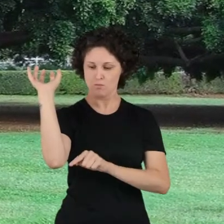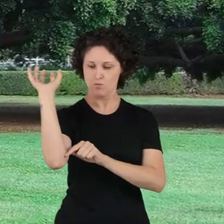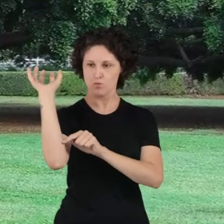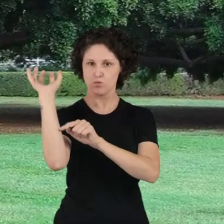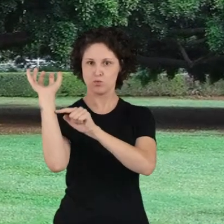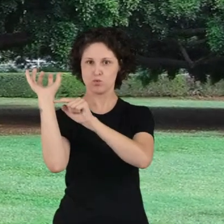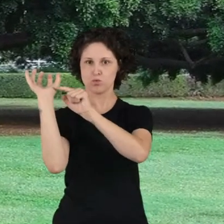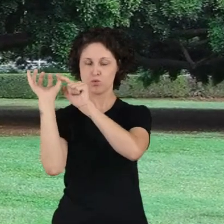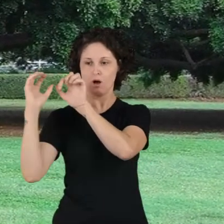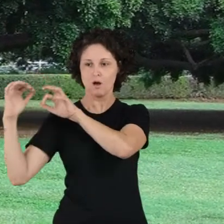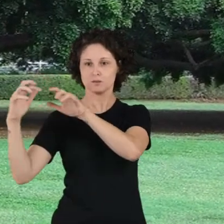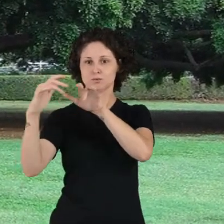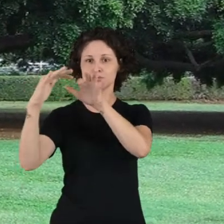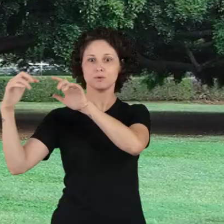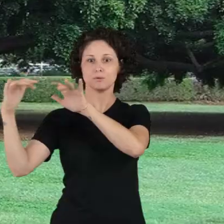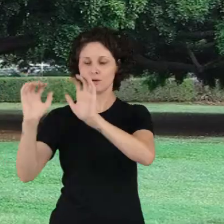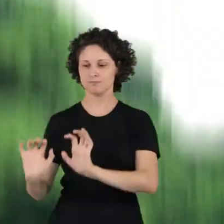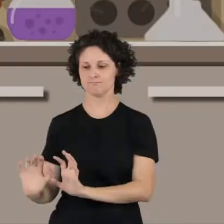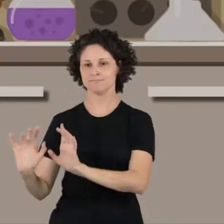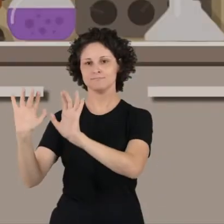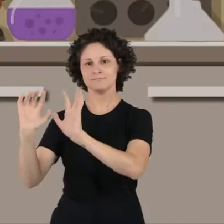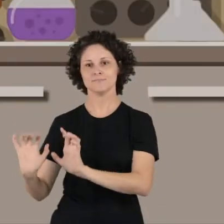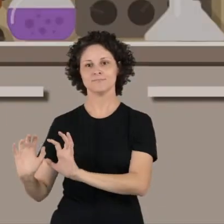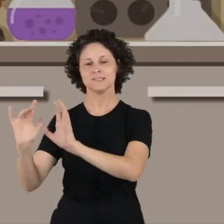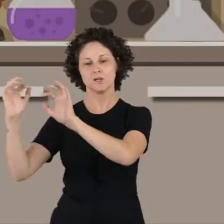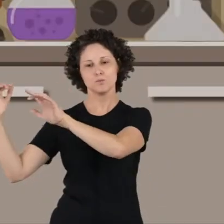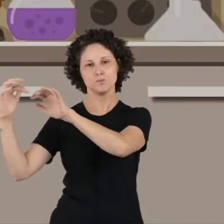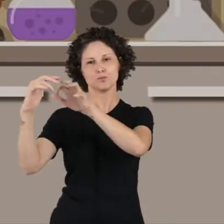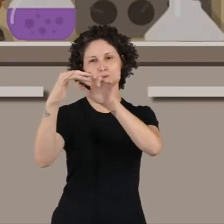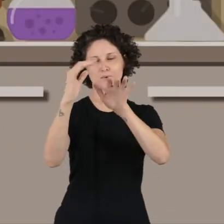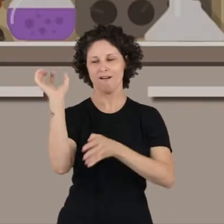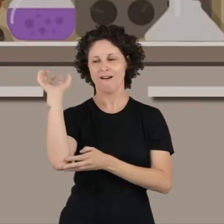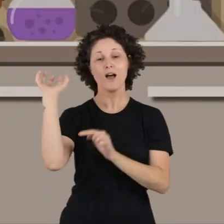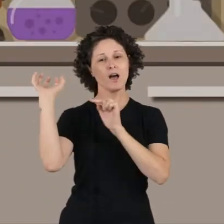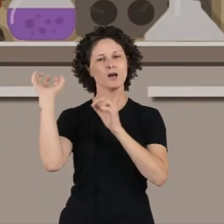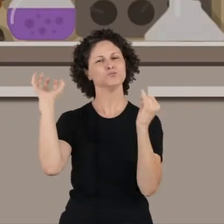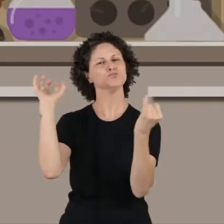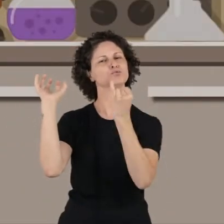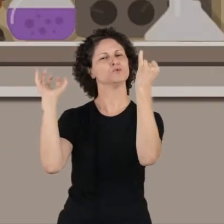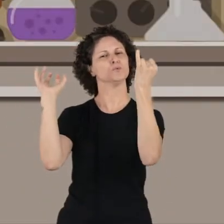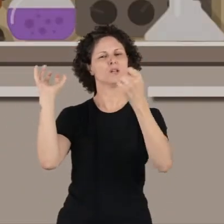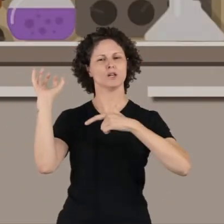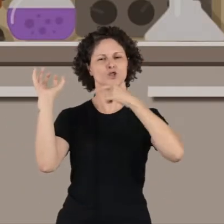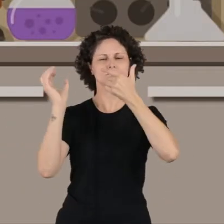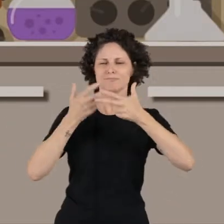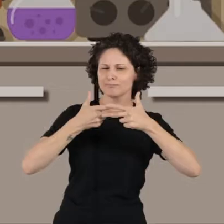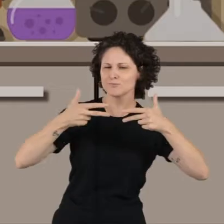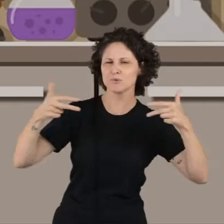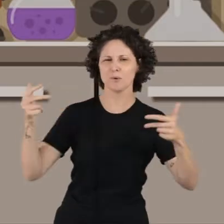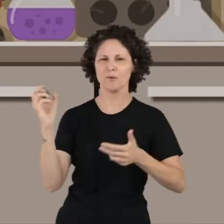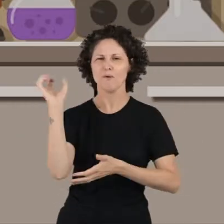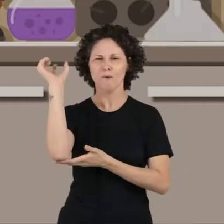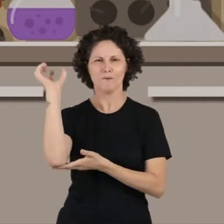transpiração. Mas não é só por isso que as árvores são importantes. Além de produzirem frutos, madeira, elas também servem de abrigo para